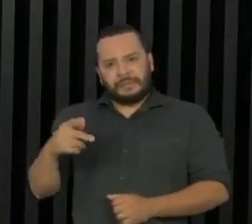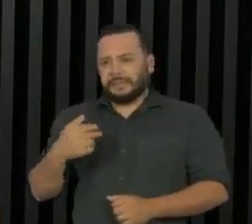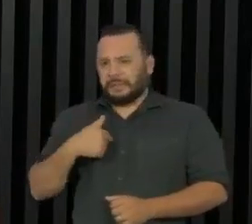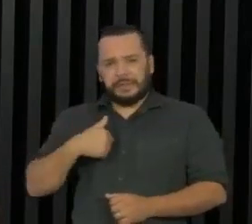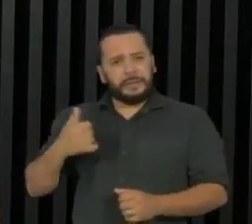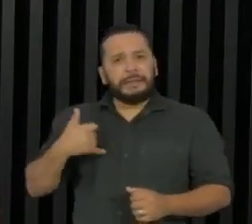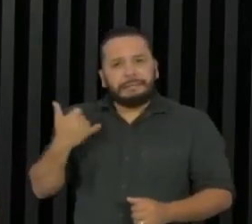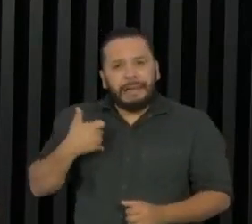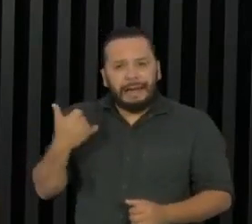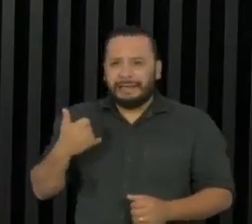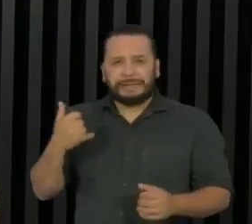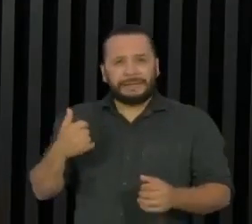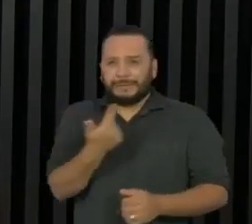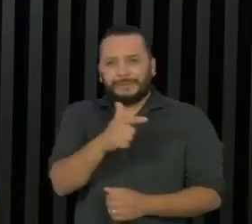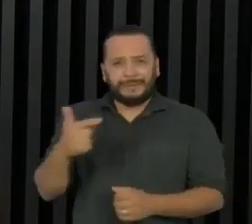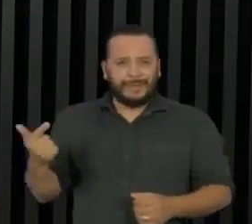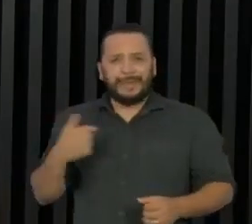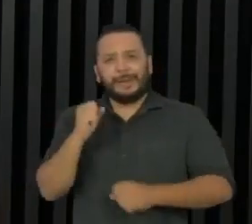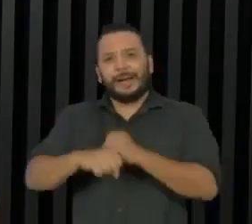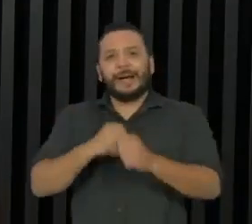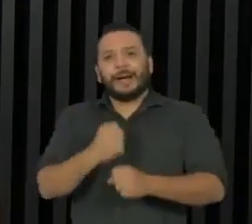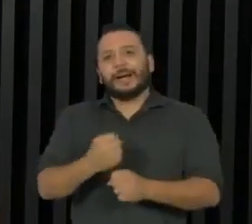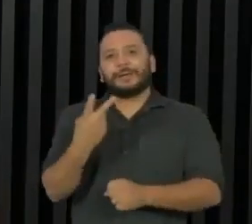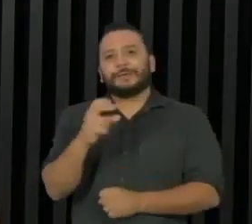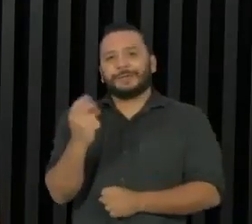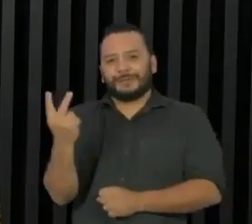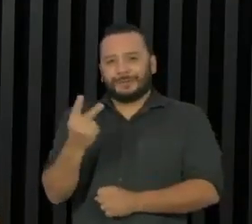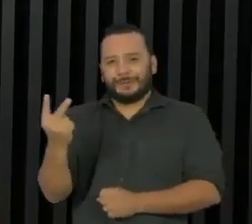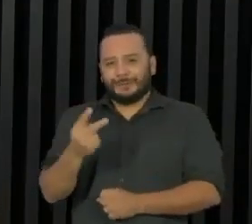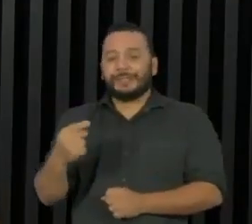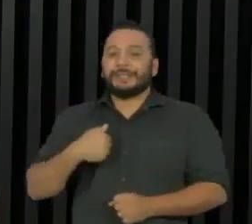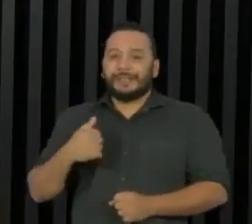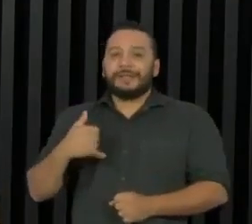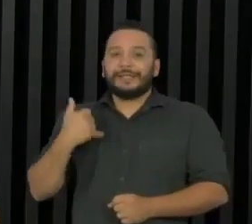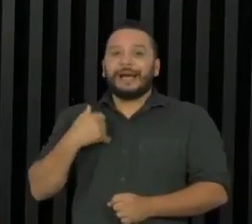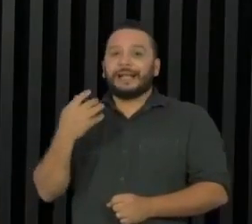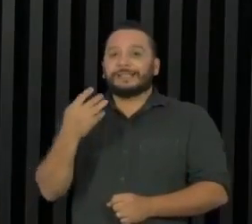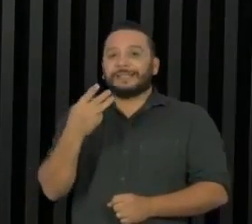para ser candidato em 2022. Eu vou ter 34 anos, eu não posso ser candidato.